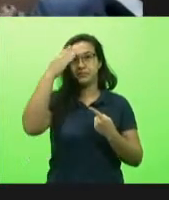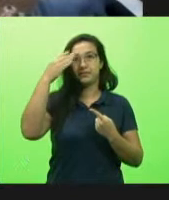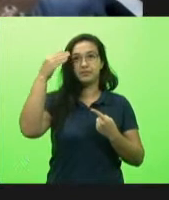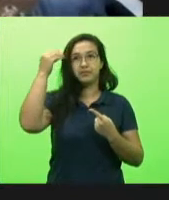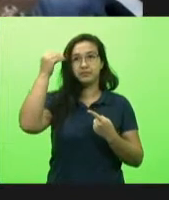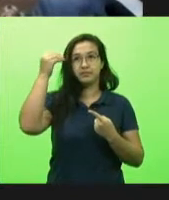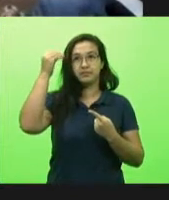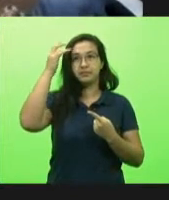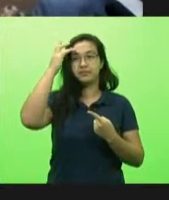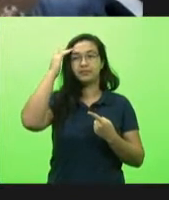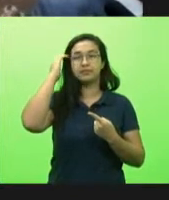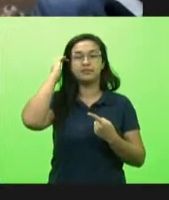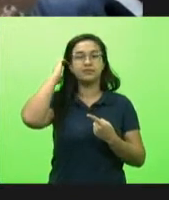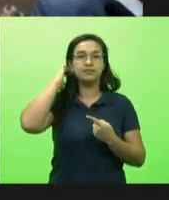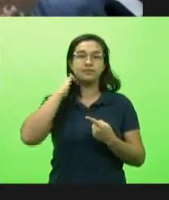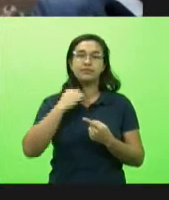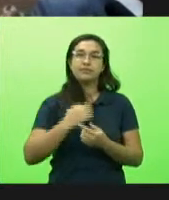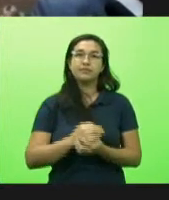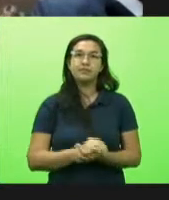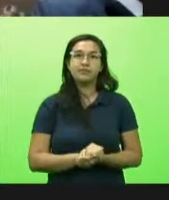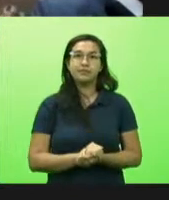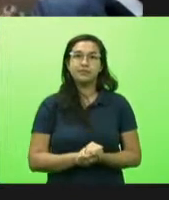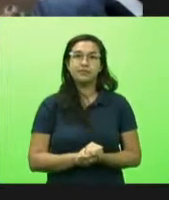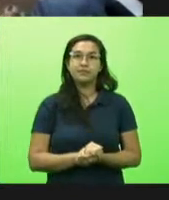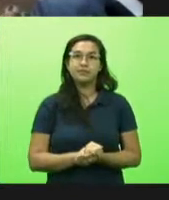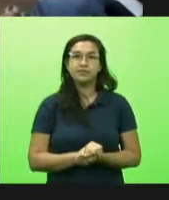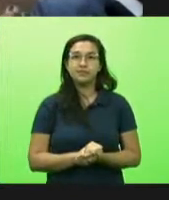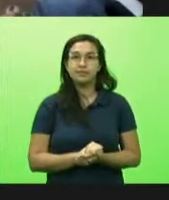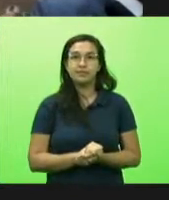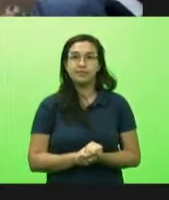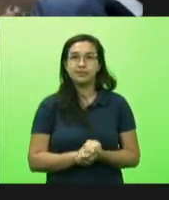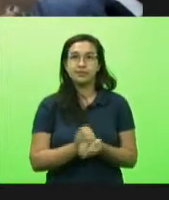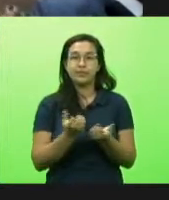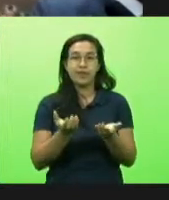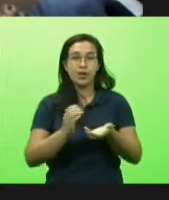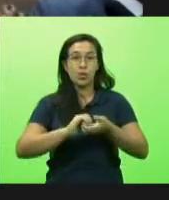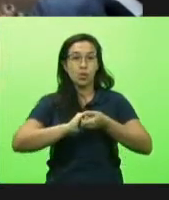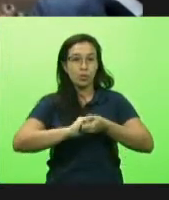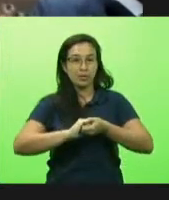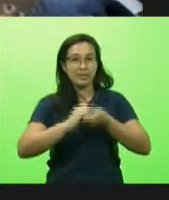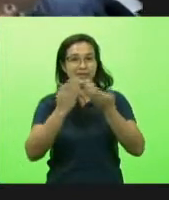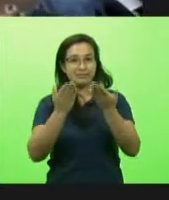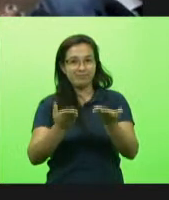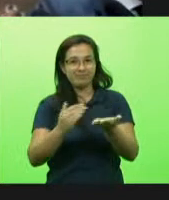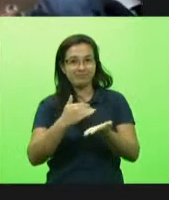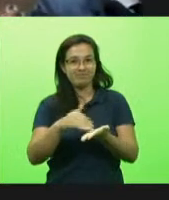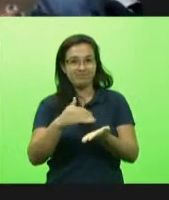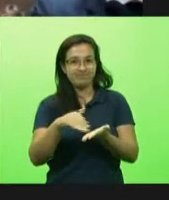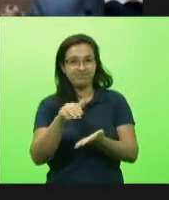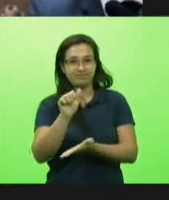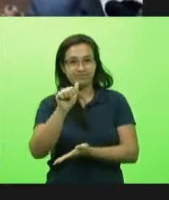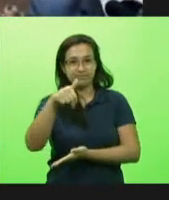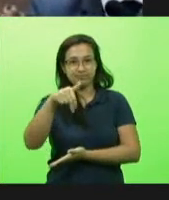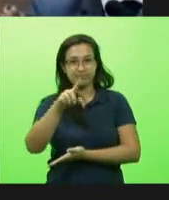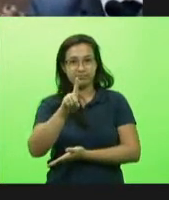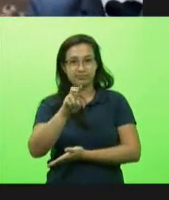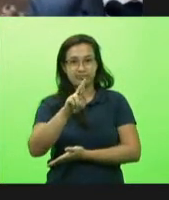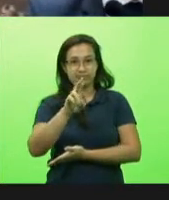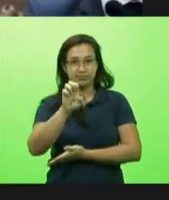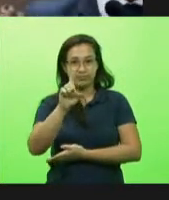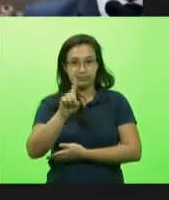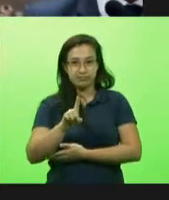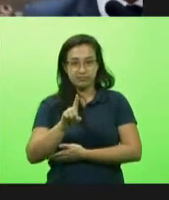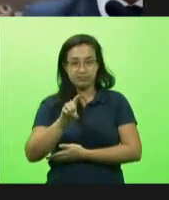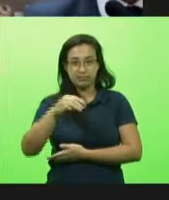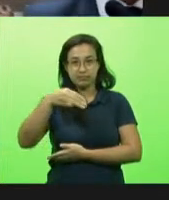quero cumprimentá-lo secretário André Mota agradecer também pela participação nesse momento